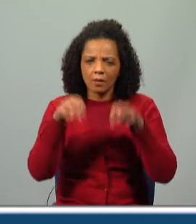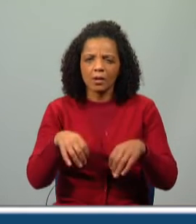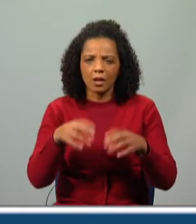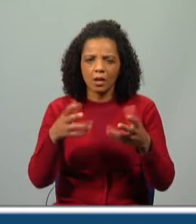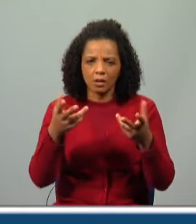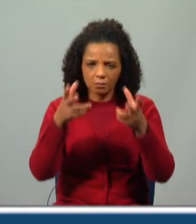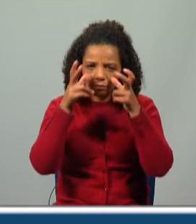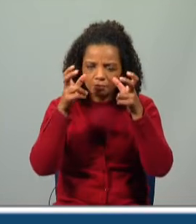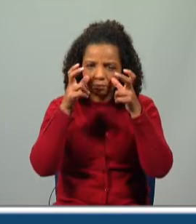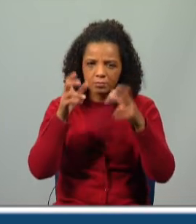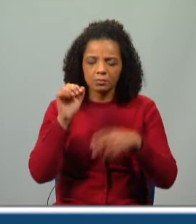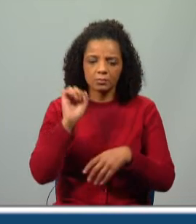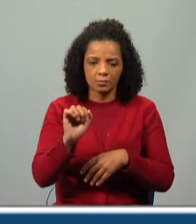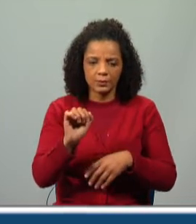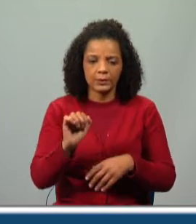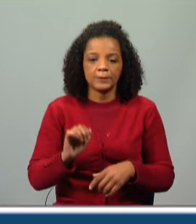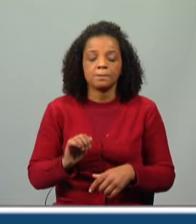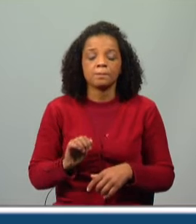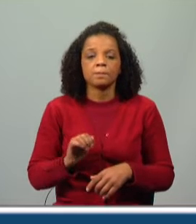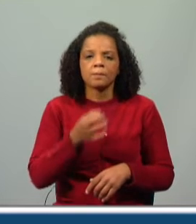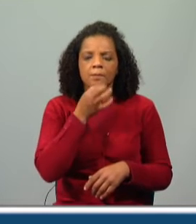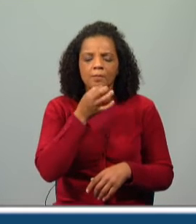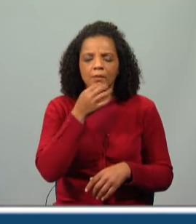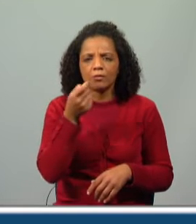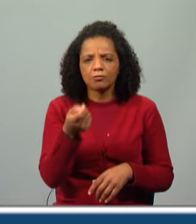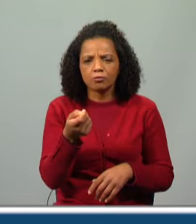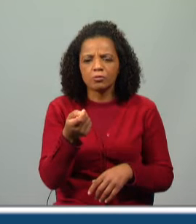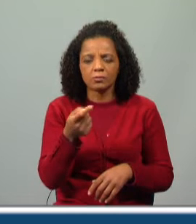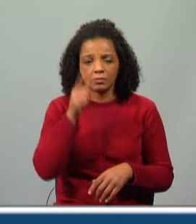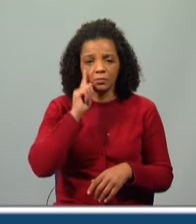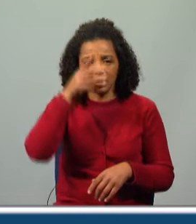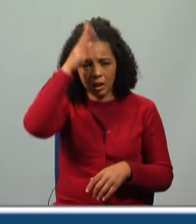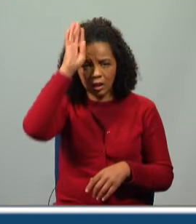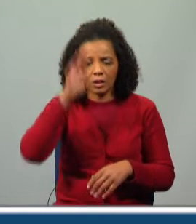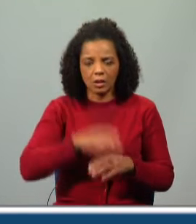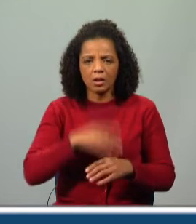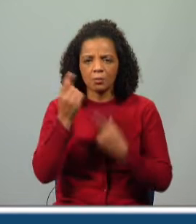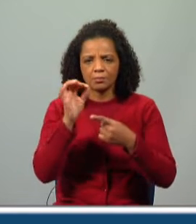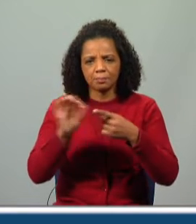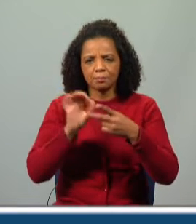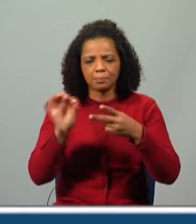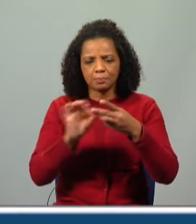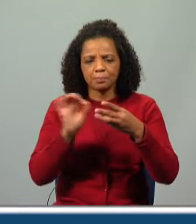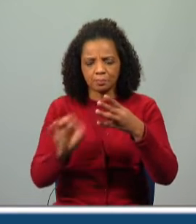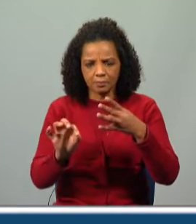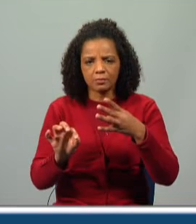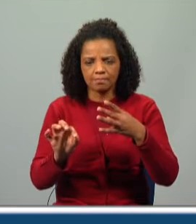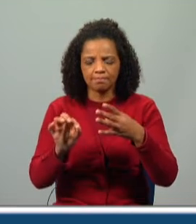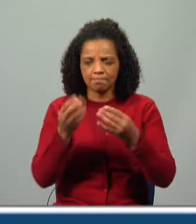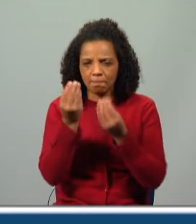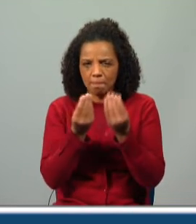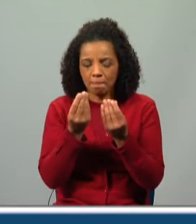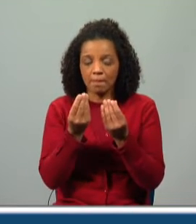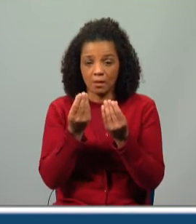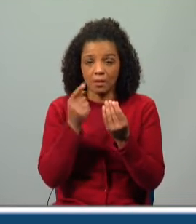áudio que ouvimos, do cheiro que ouvimos, em que ela fala um bocadinho desta galinha que tinha algumas características particulares.